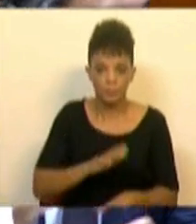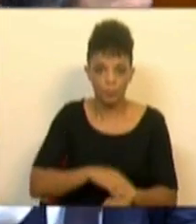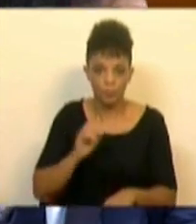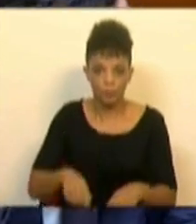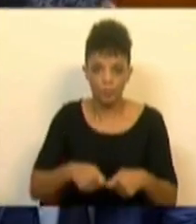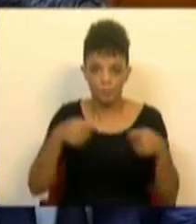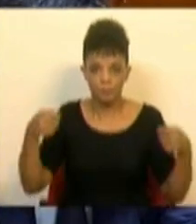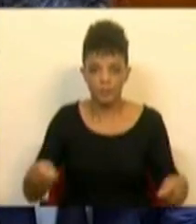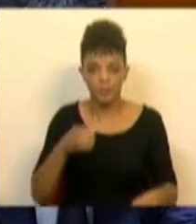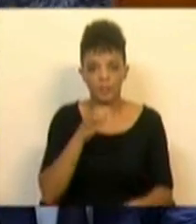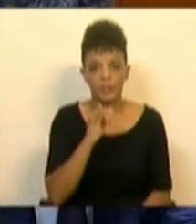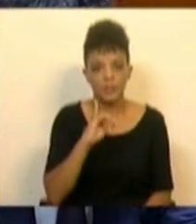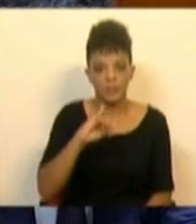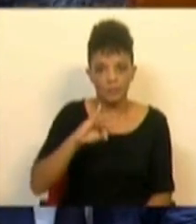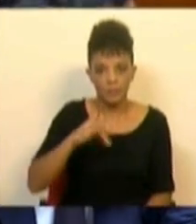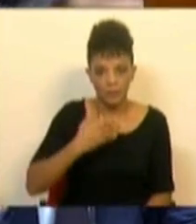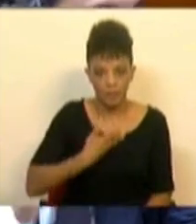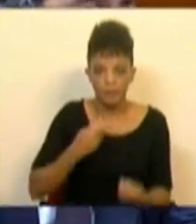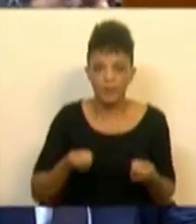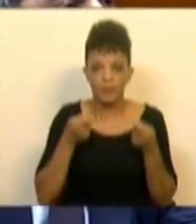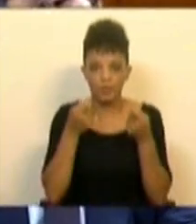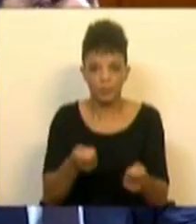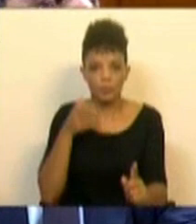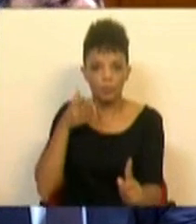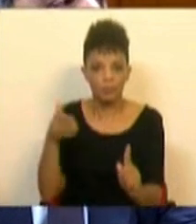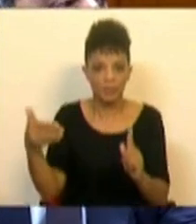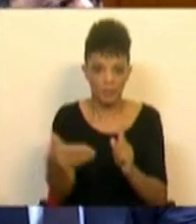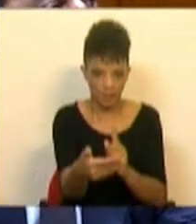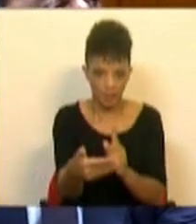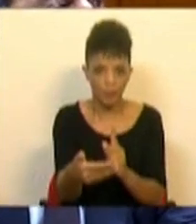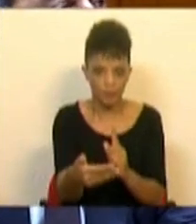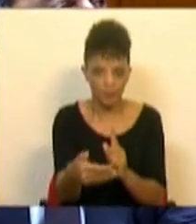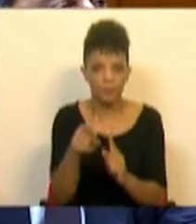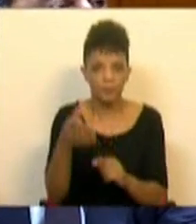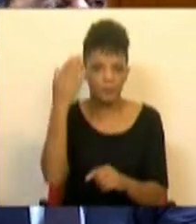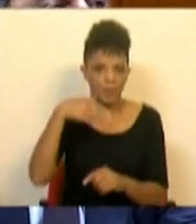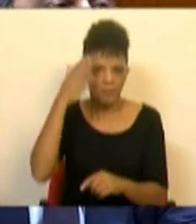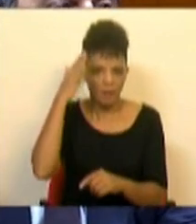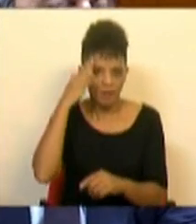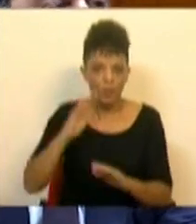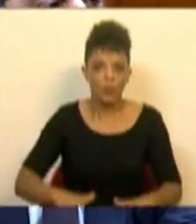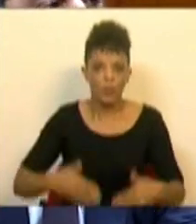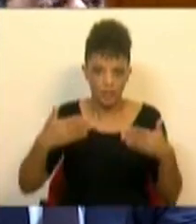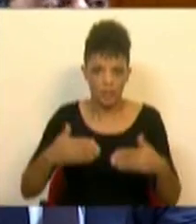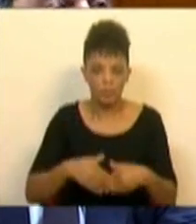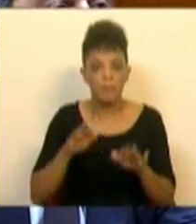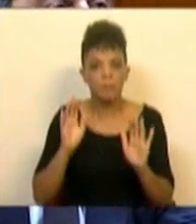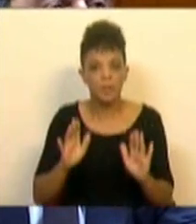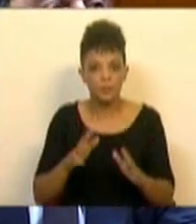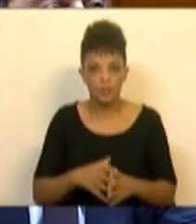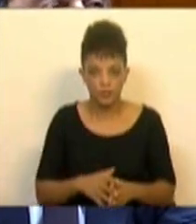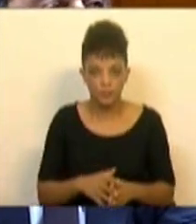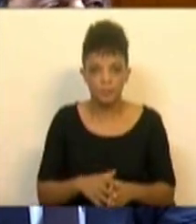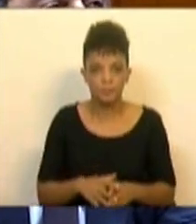alargamento do CIFID ao investimento indireto, que já estava previsto desde o seu início, mas que